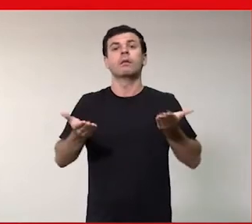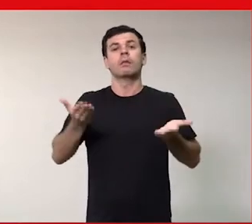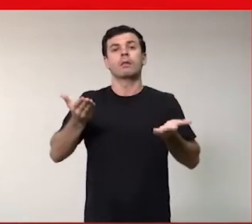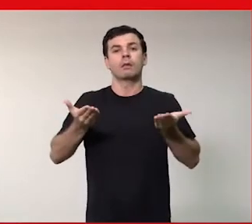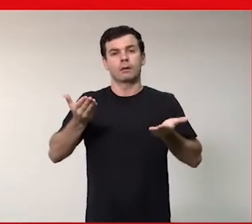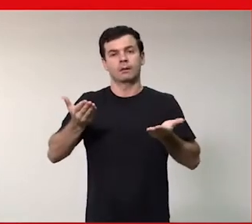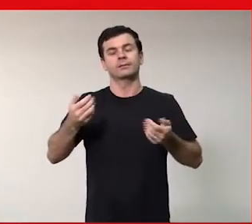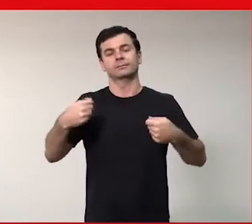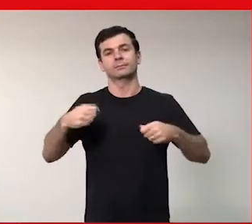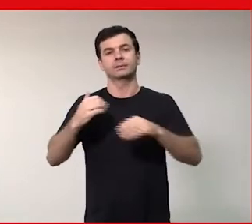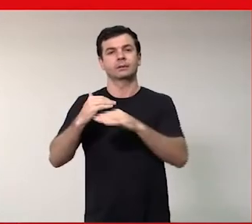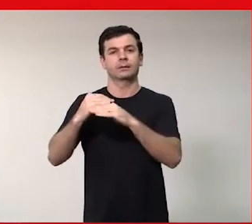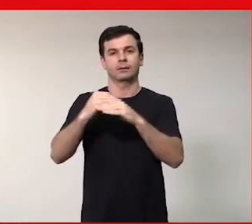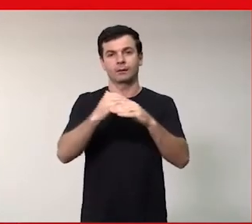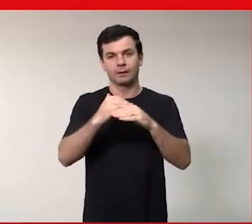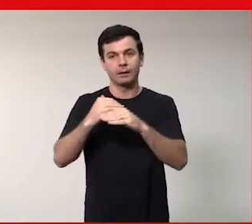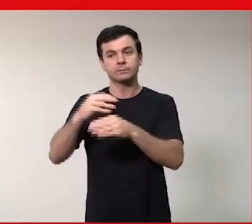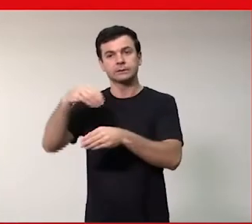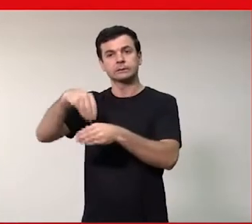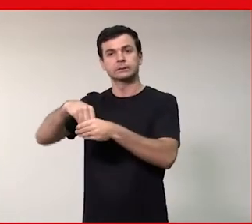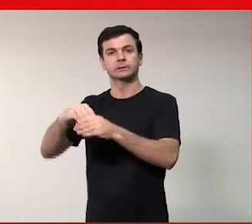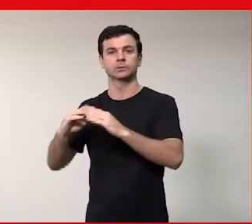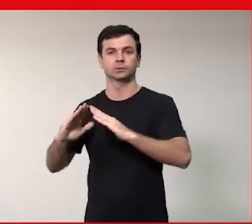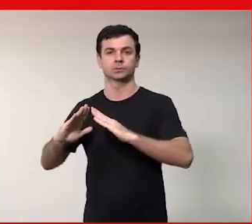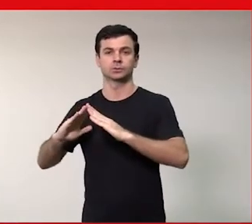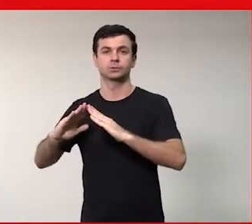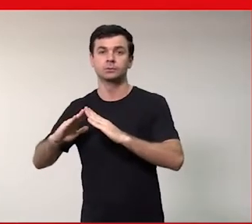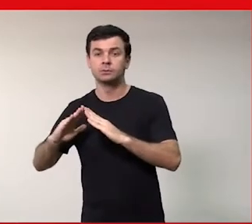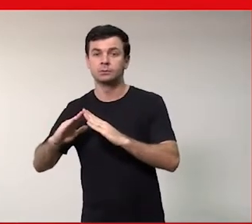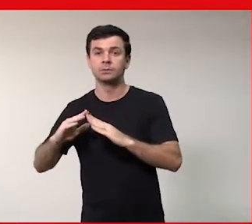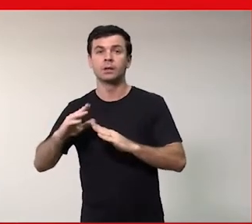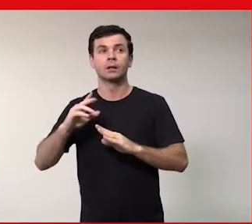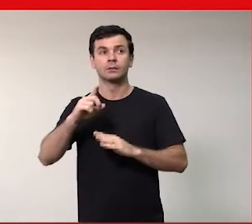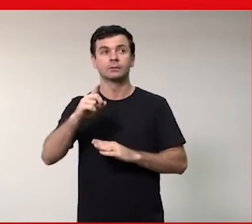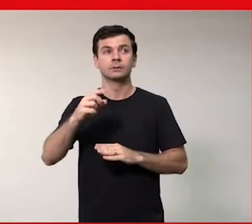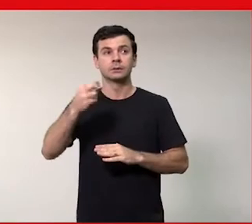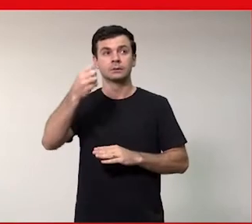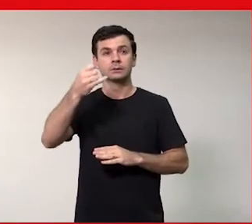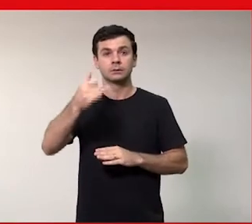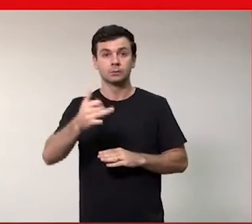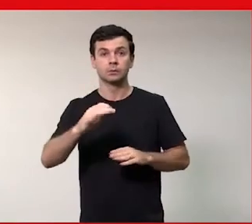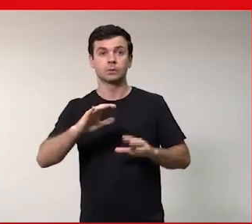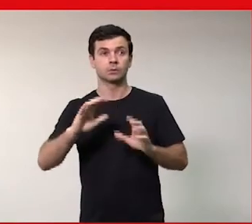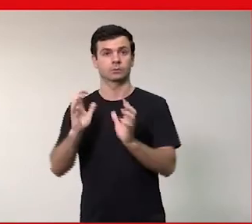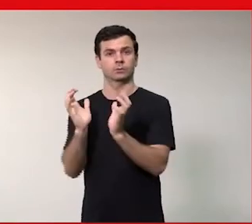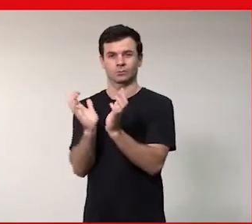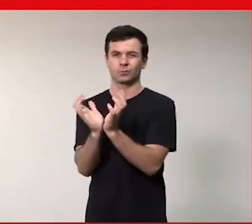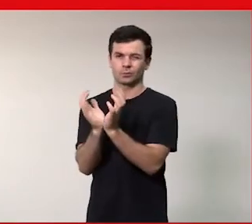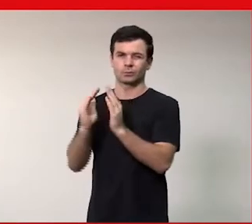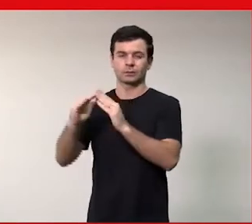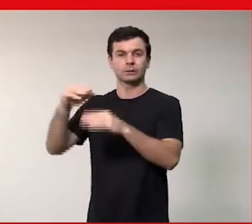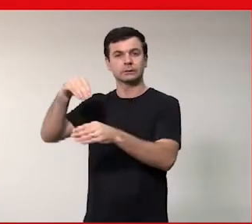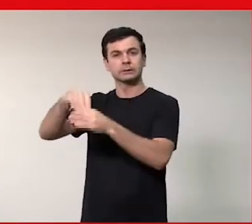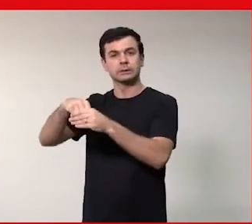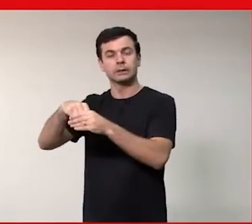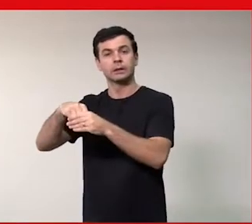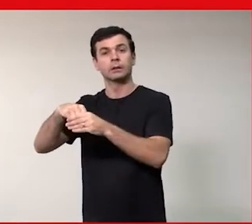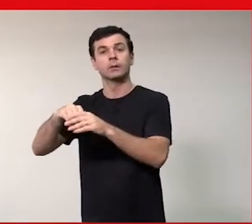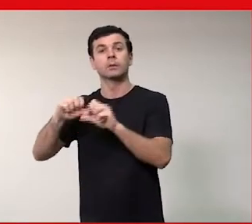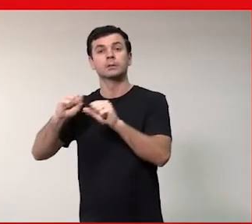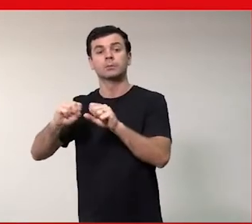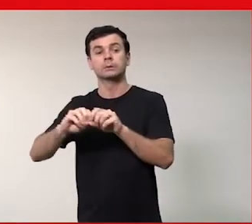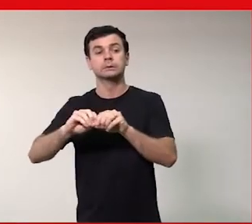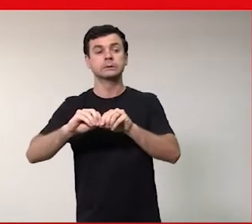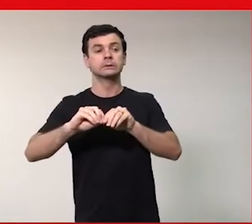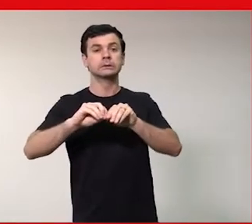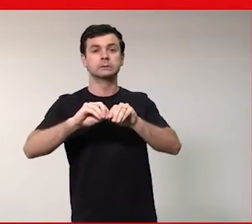recônica no ambiente doméstico e aí isso se propaga isso falando na comunidade doméstica mas se propaga para todas as